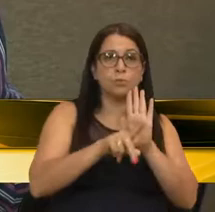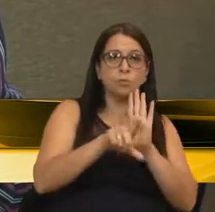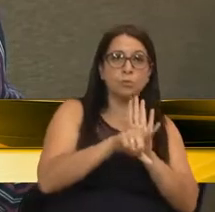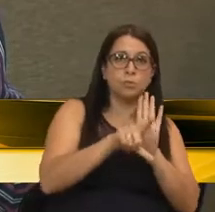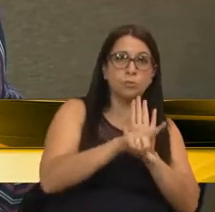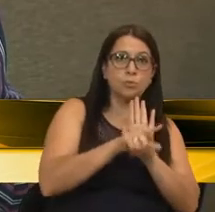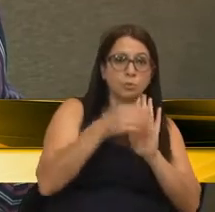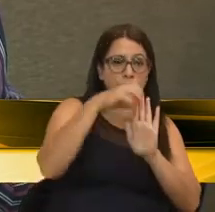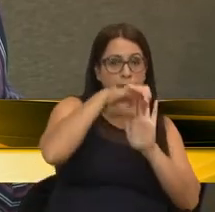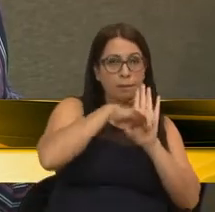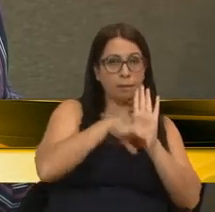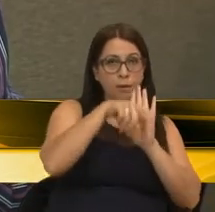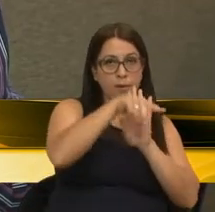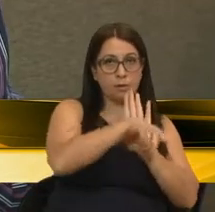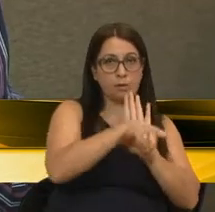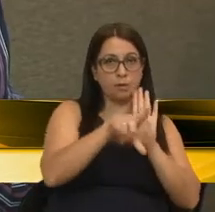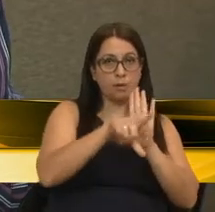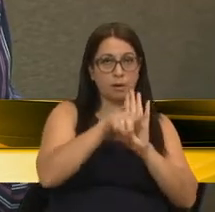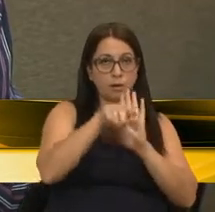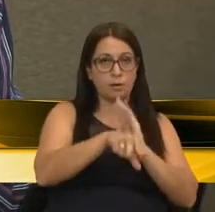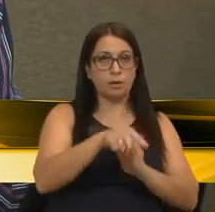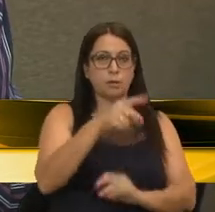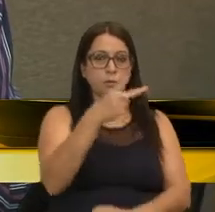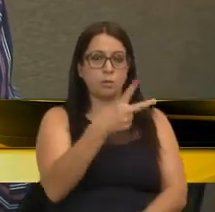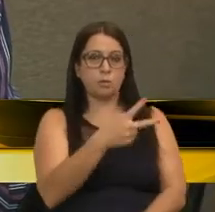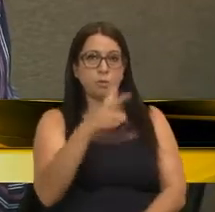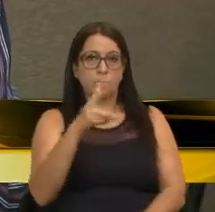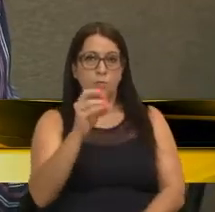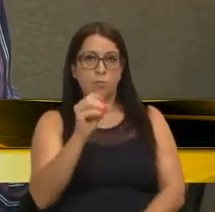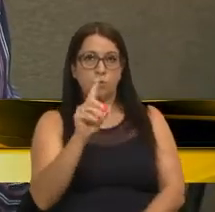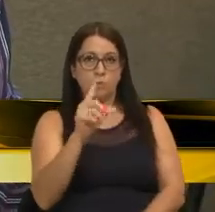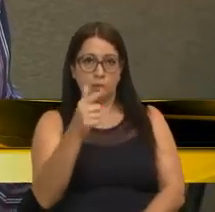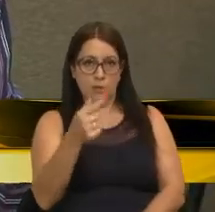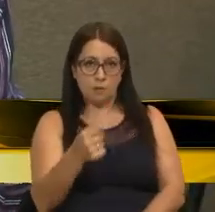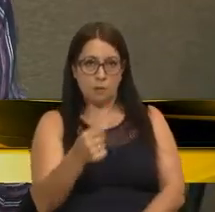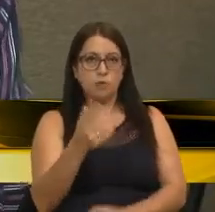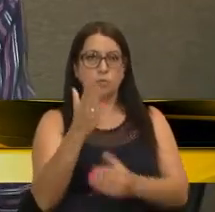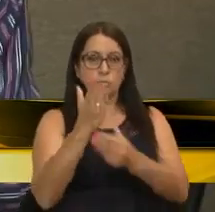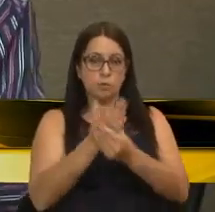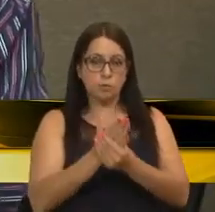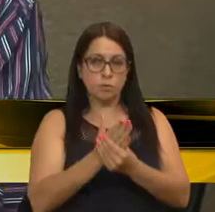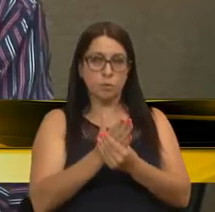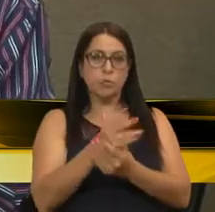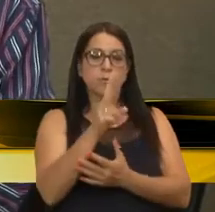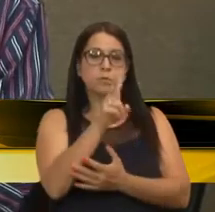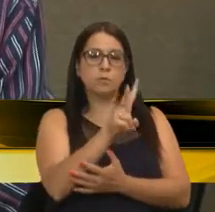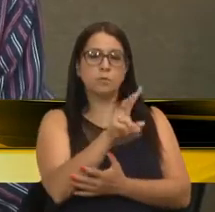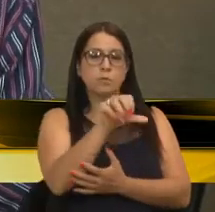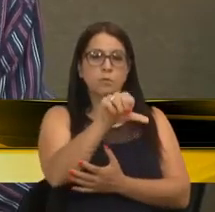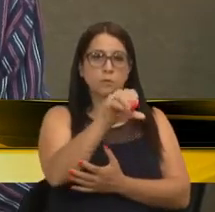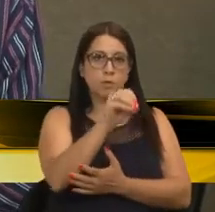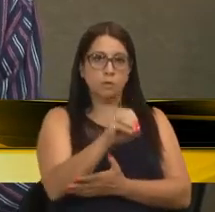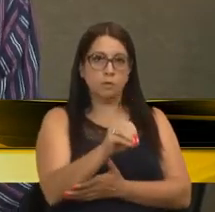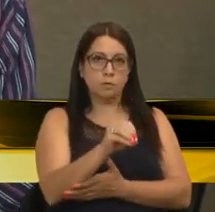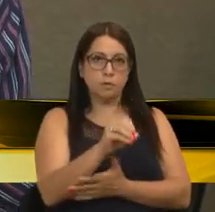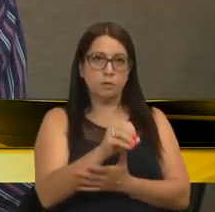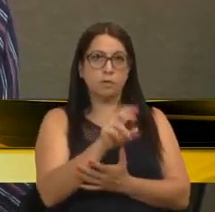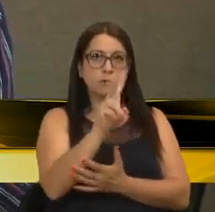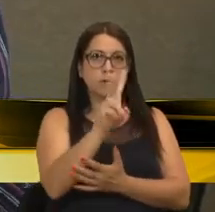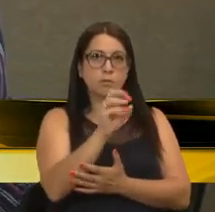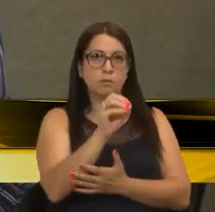de emenda à Lei Orgânica nº 2, barra 2017, contido no processo 290, barra